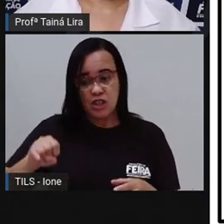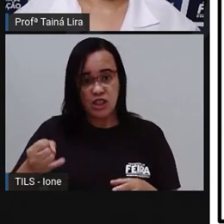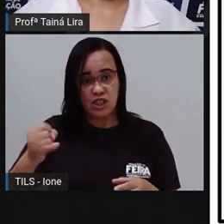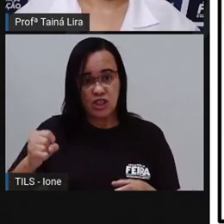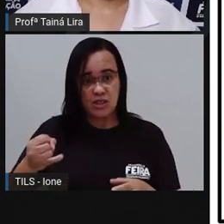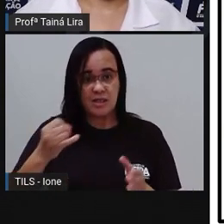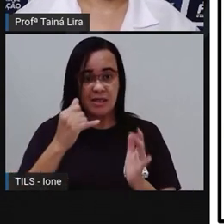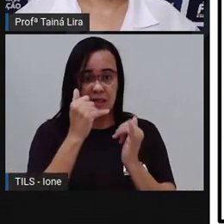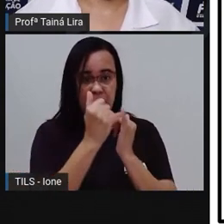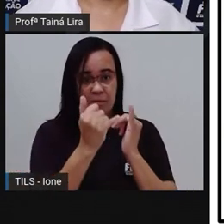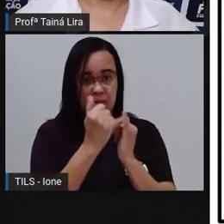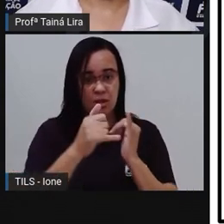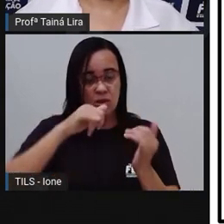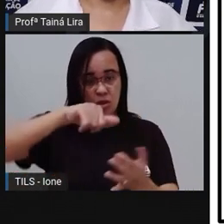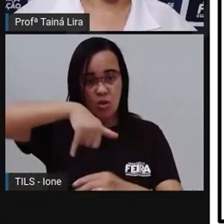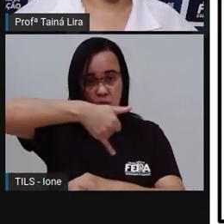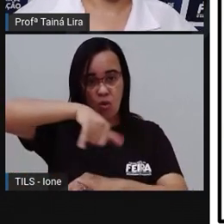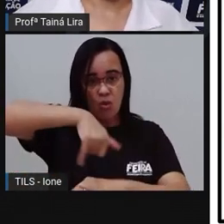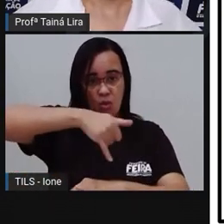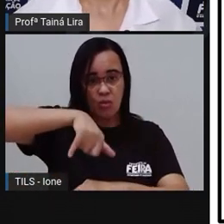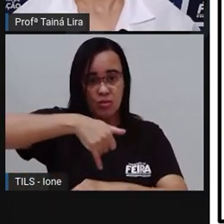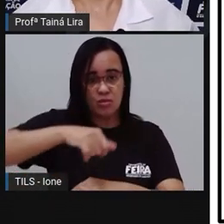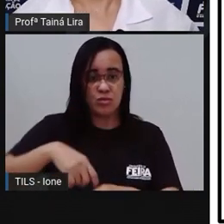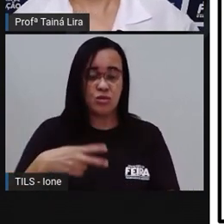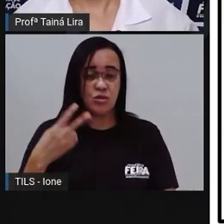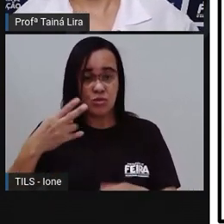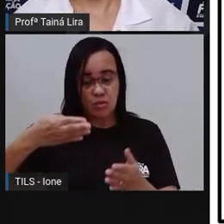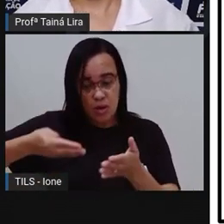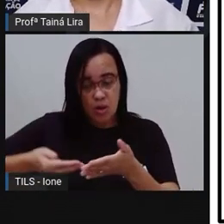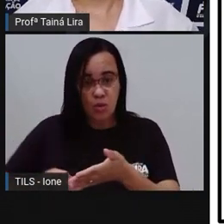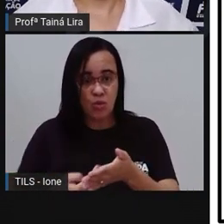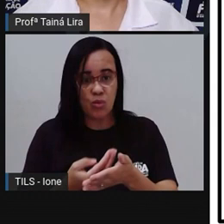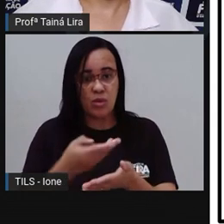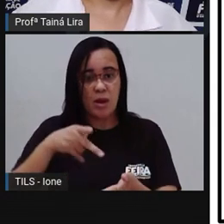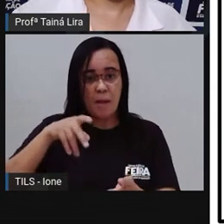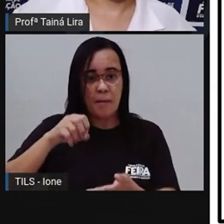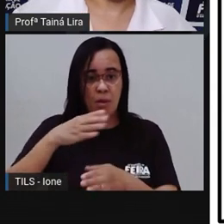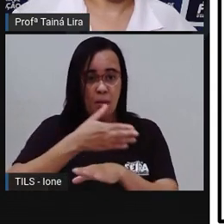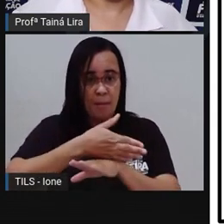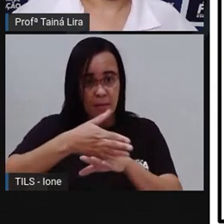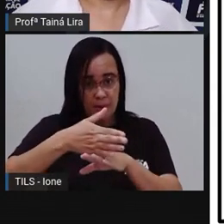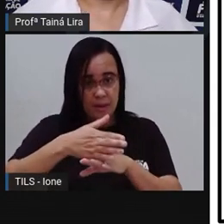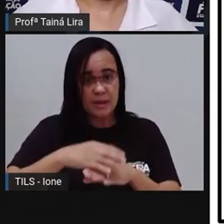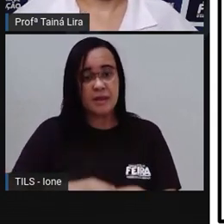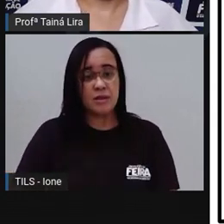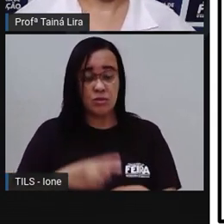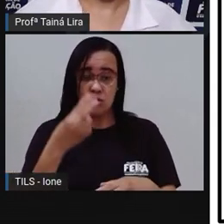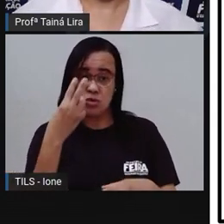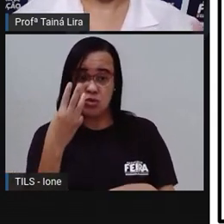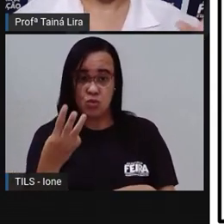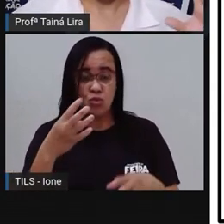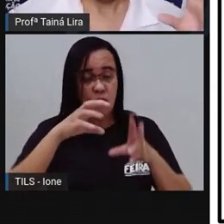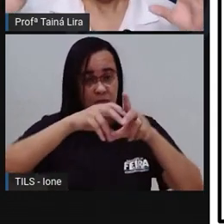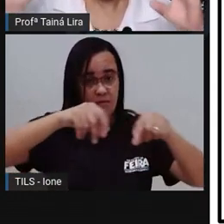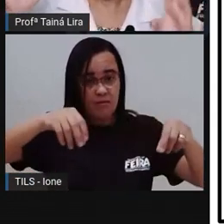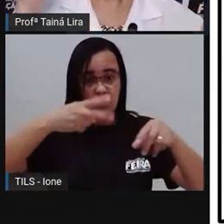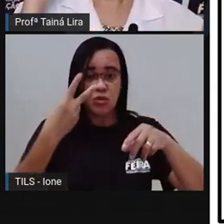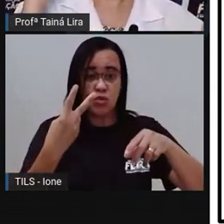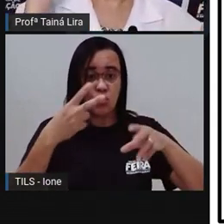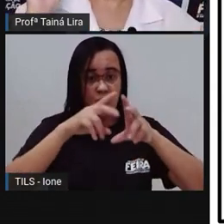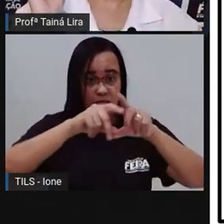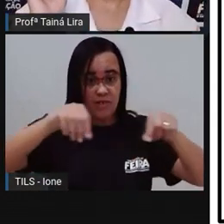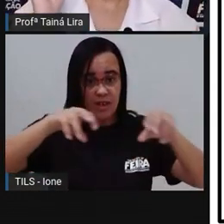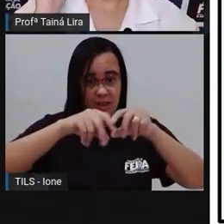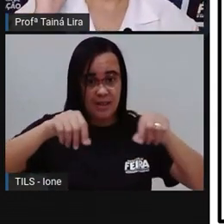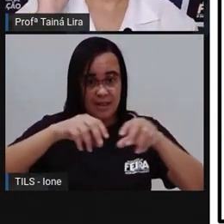Uma colher de chá de fermento em pó. Duas xícaras de farinha de trigo. E uma xícara de açúcar. O